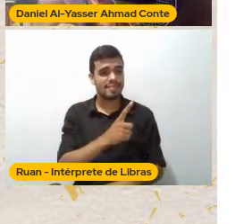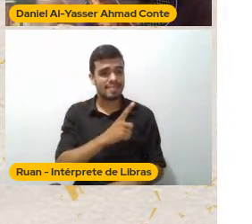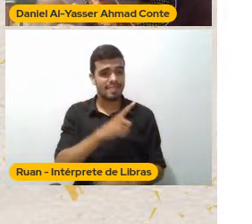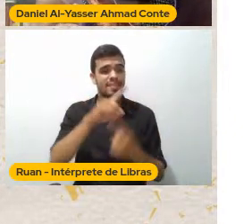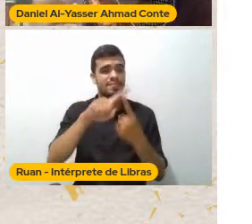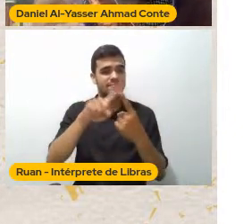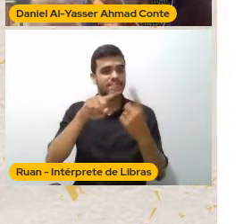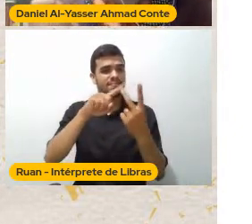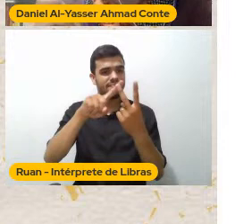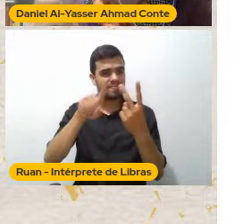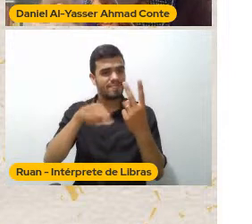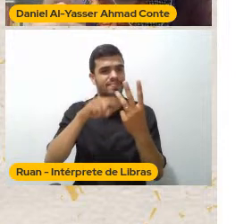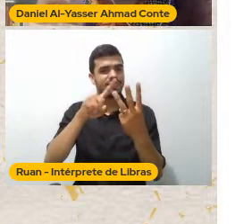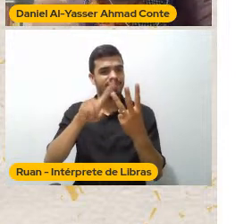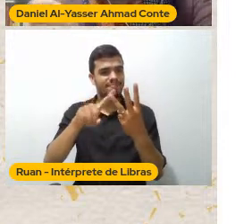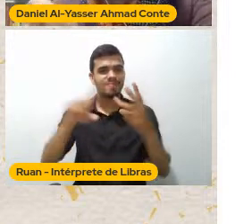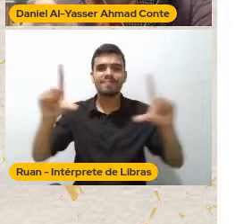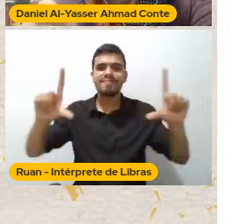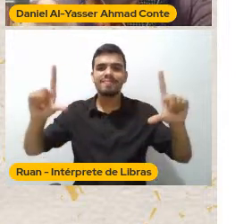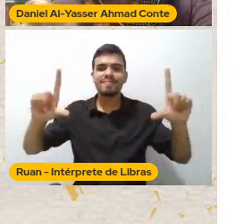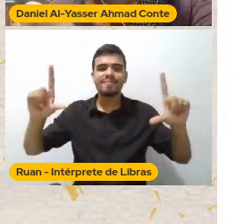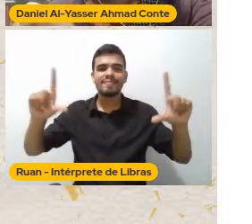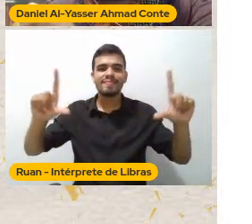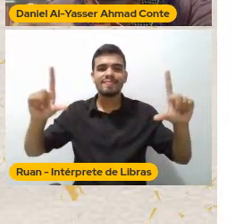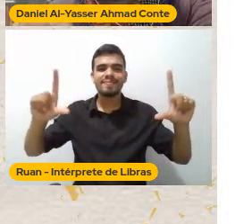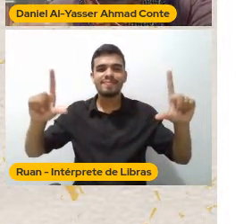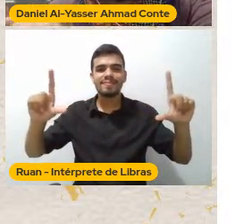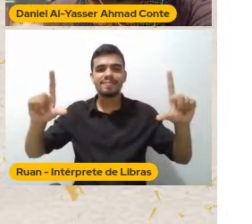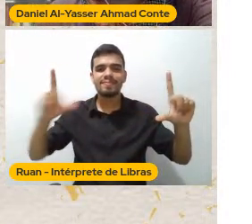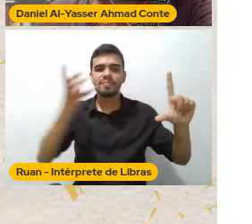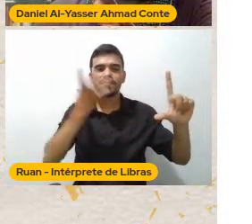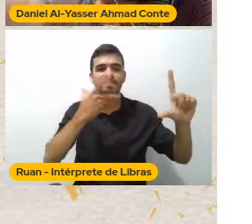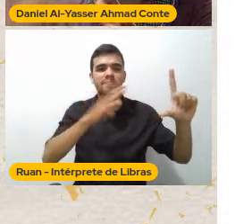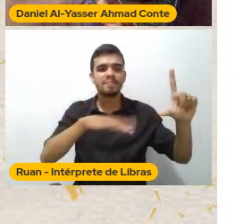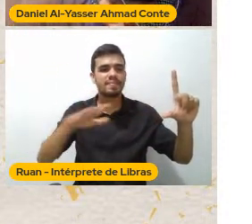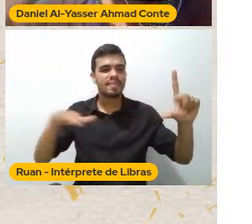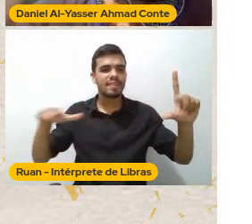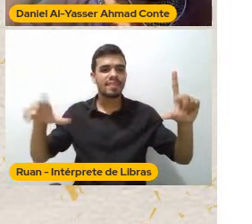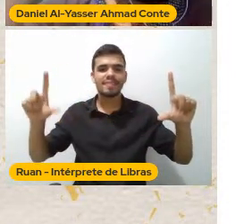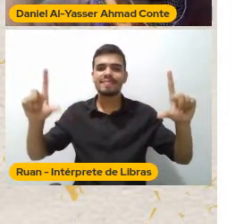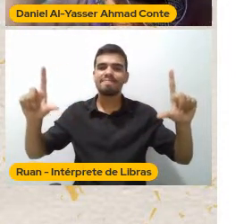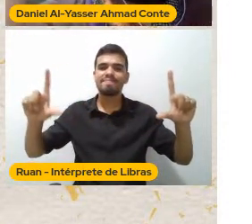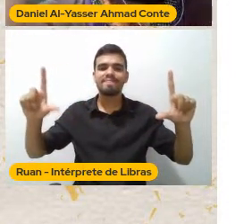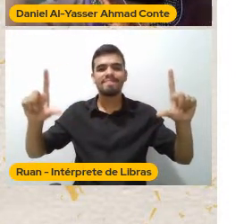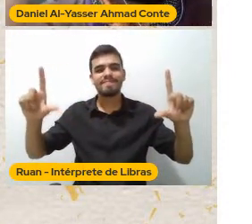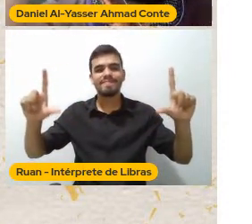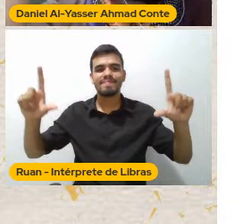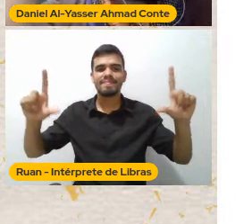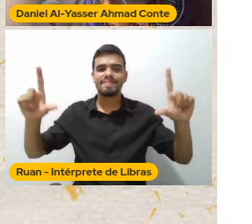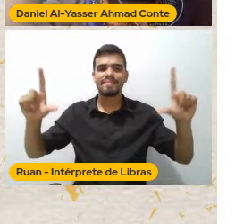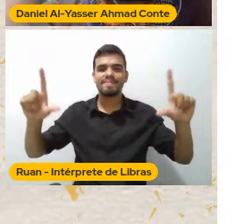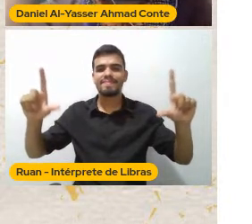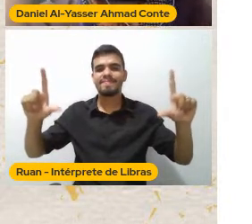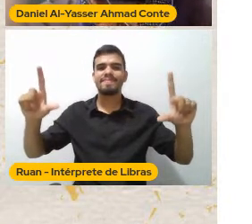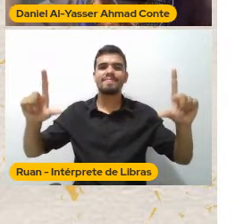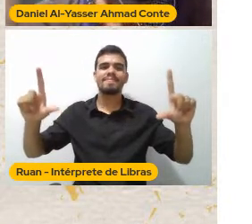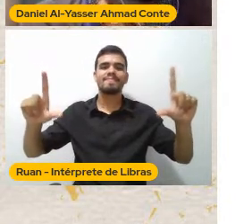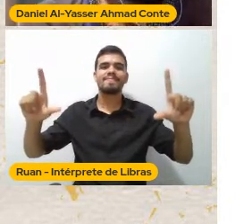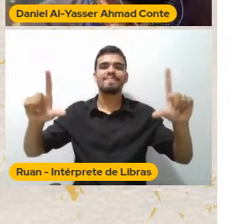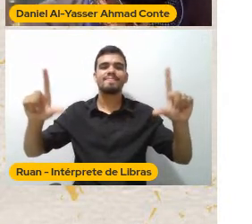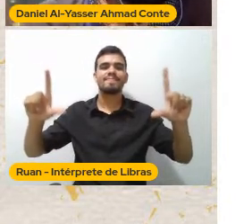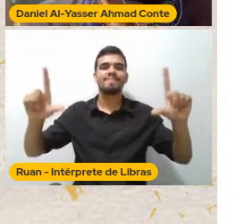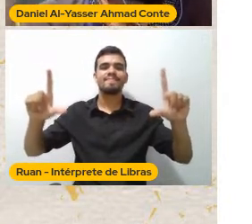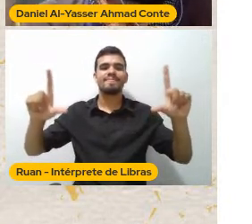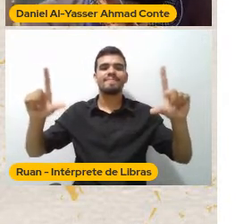Esses três principais desenhos E esses três principais desenhos Eles vão moldar Eles vão moldar